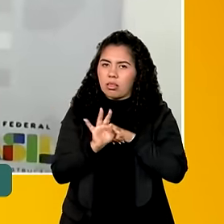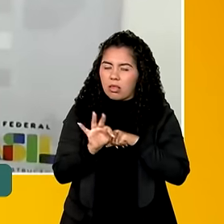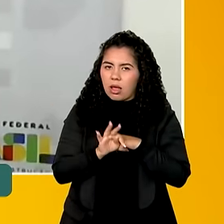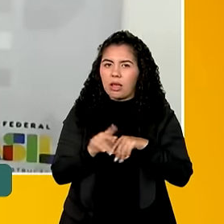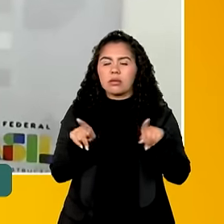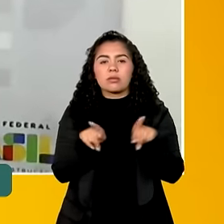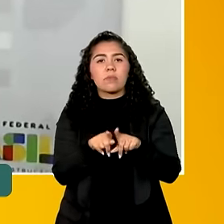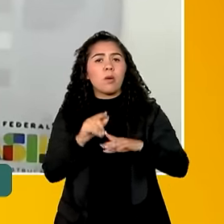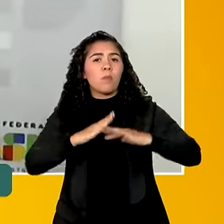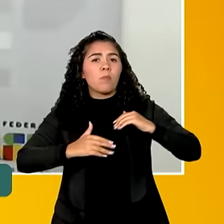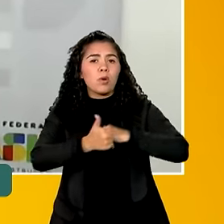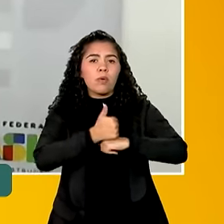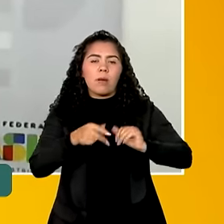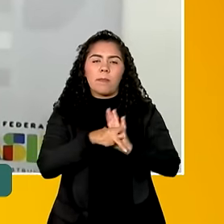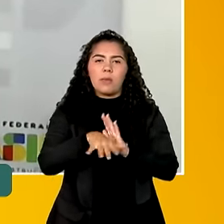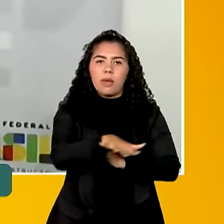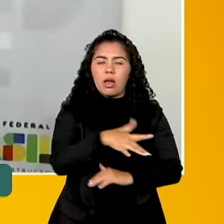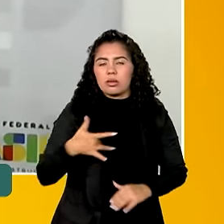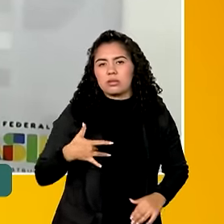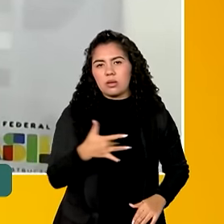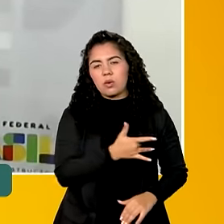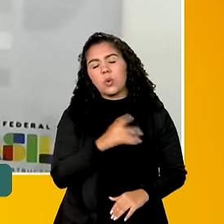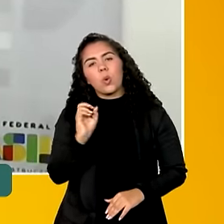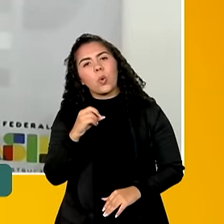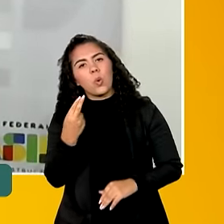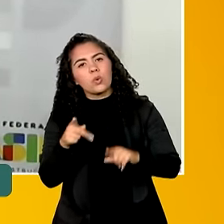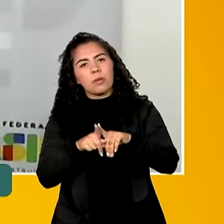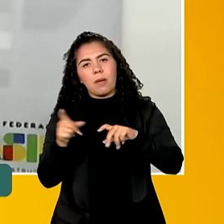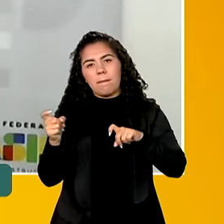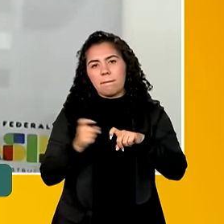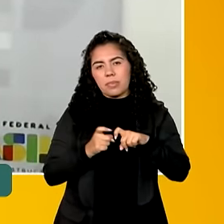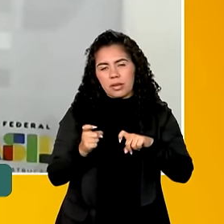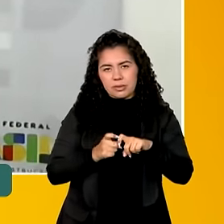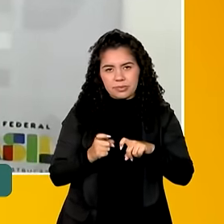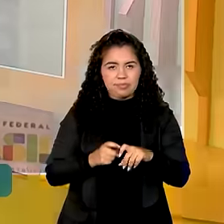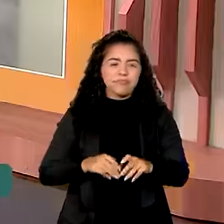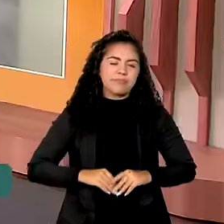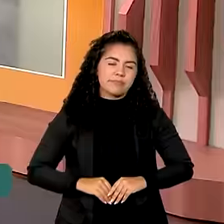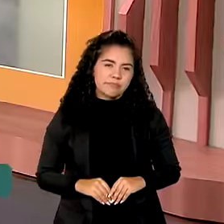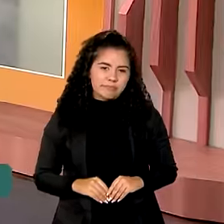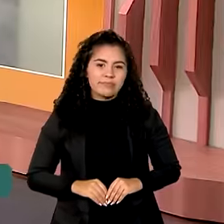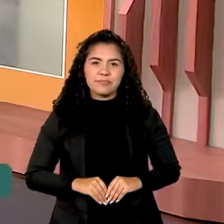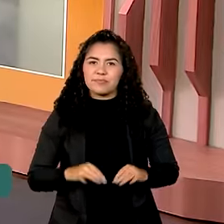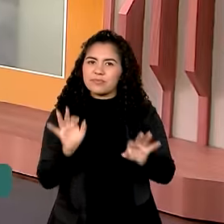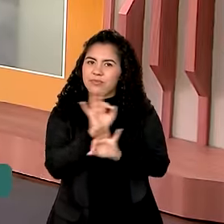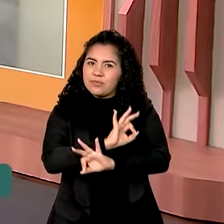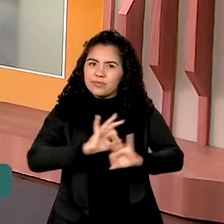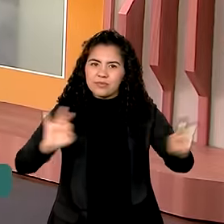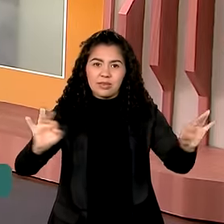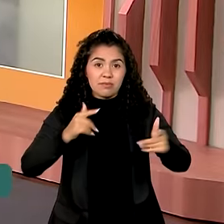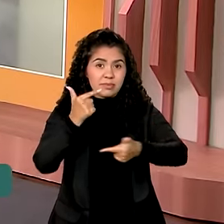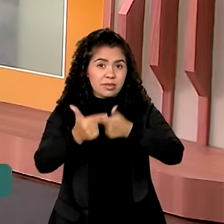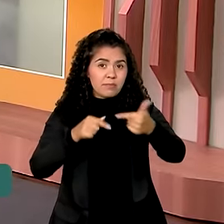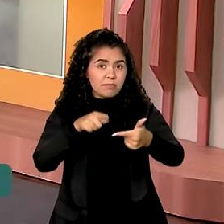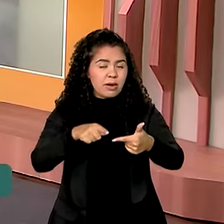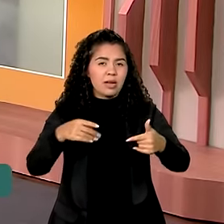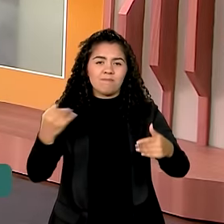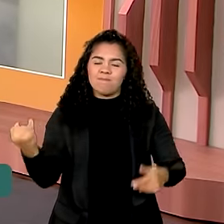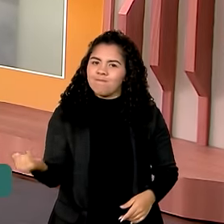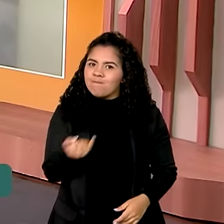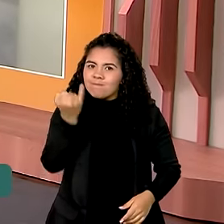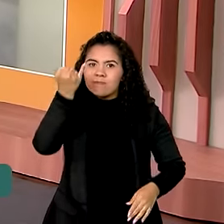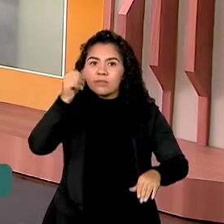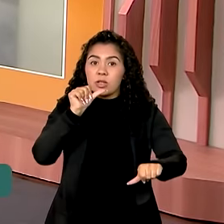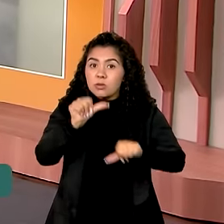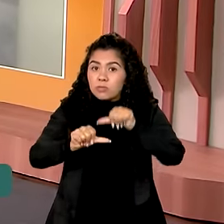comunitário de saúde e com o profissional médico que compõe as equipes de saúde da família. Excelente, trabalho importantíssimo de mudança